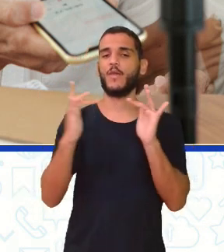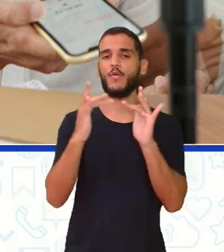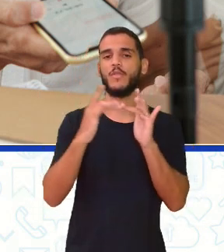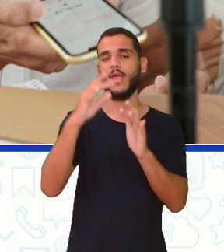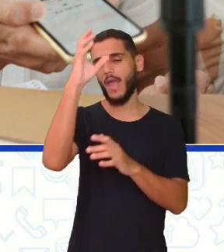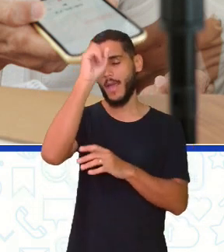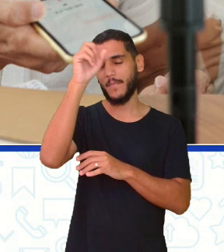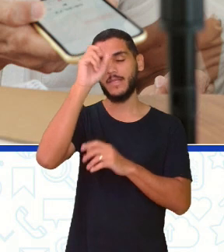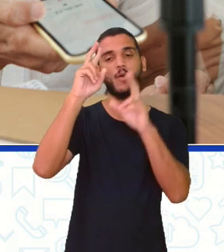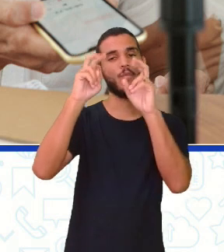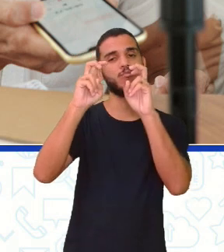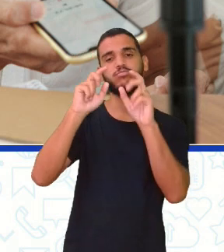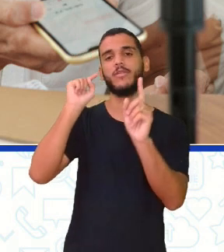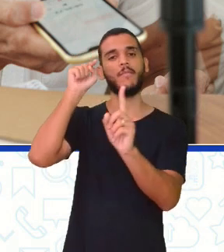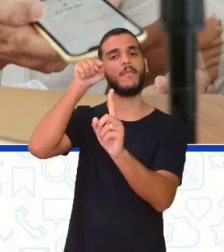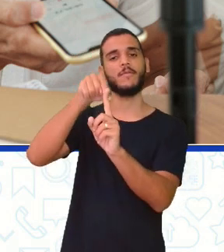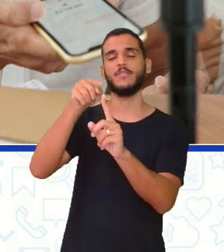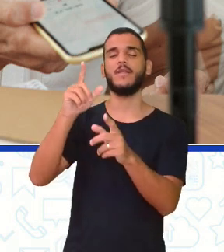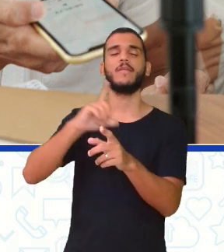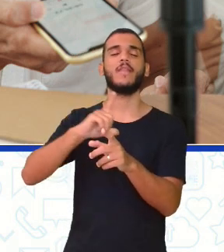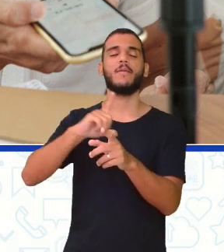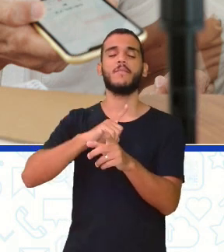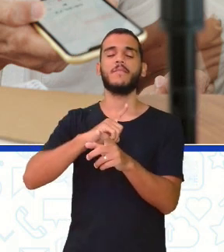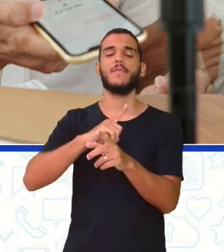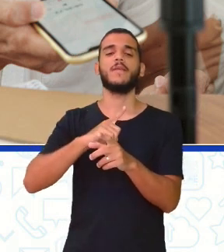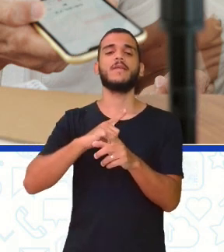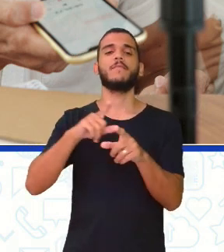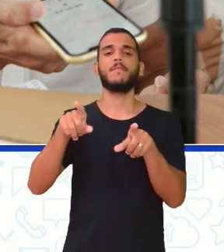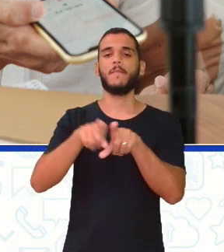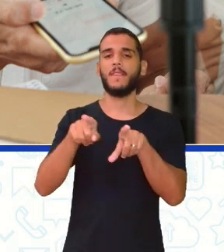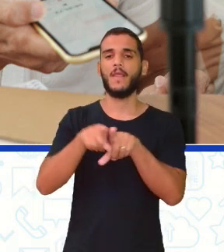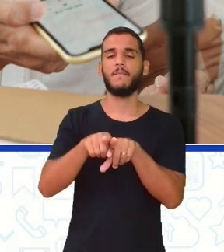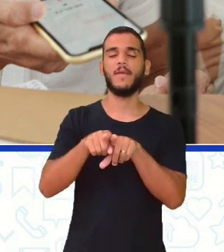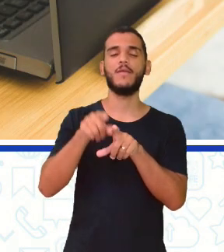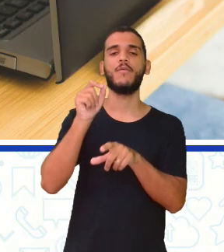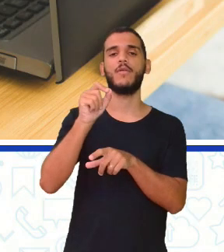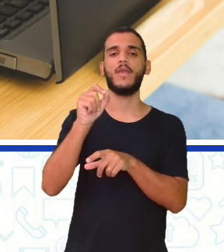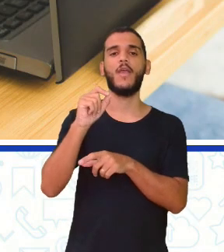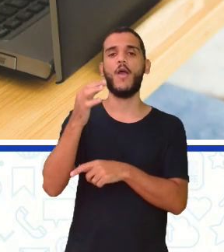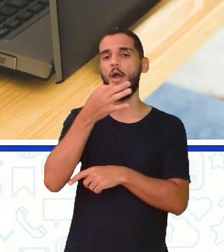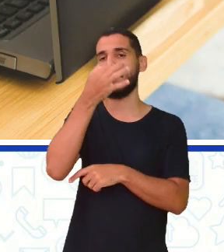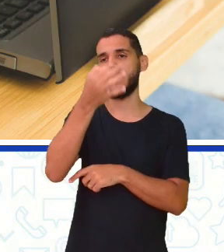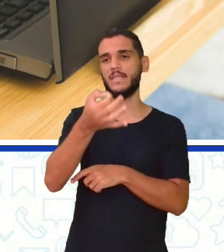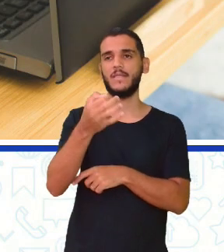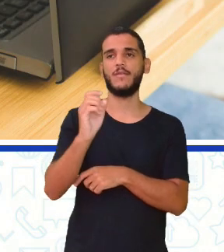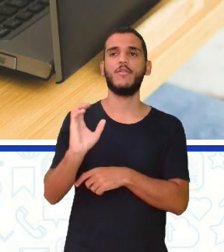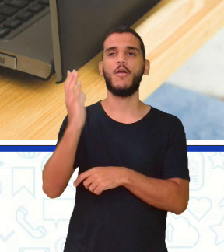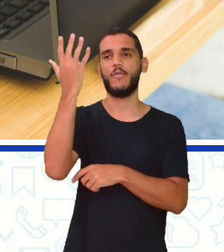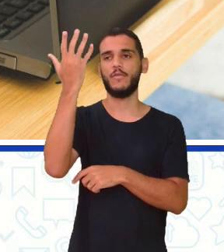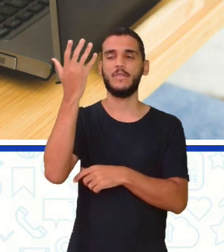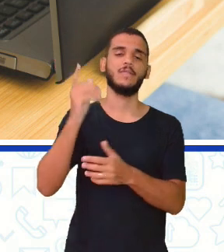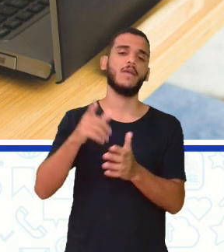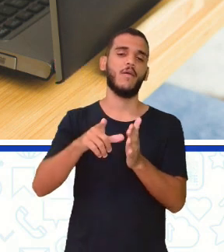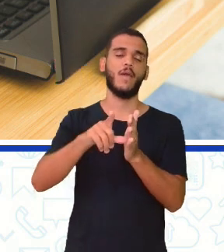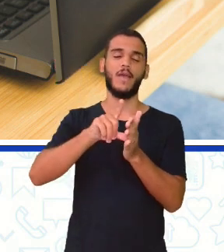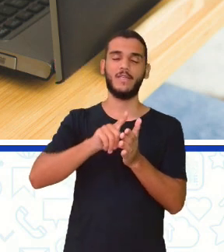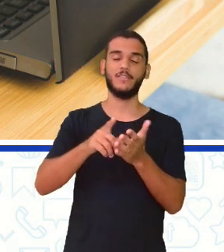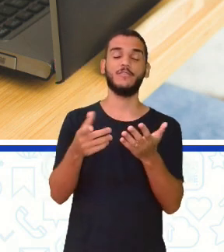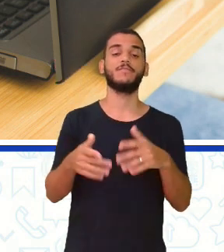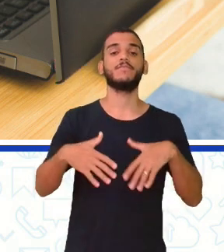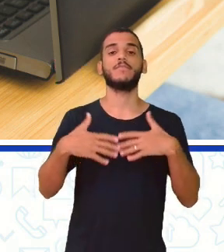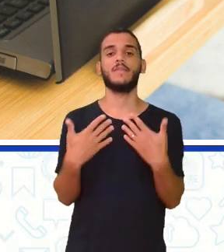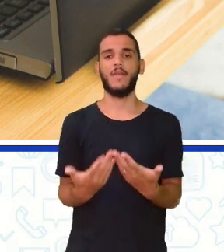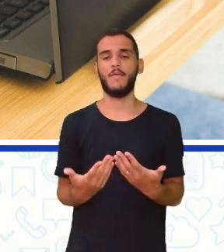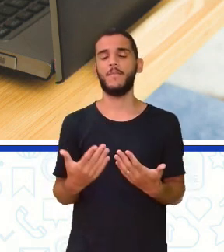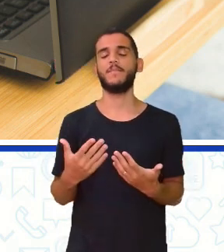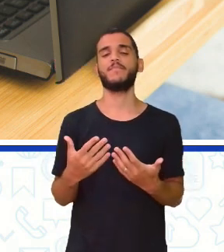um tópico específico ou obter uma opinião informada sobre eventos recentes. E esse estilo de podcast pode